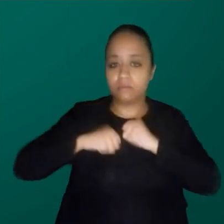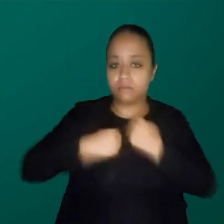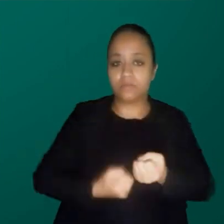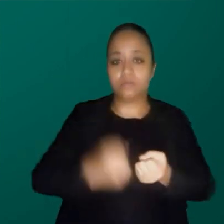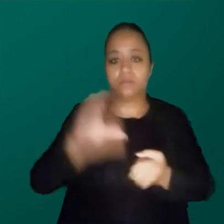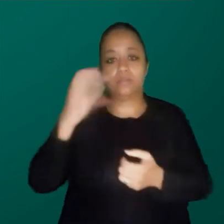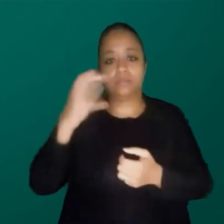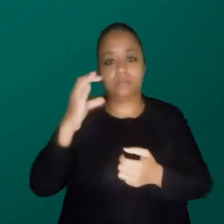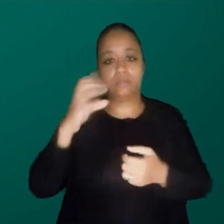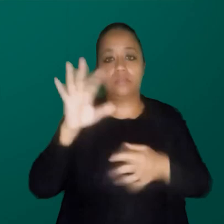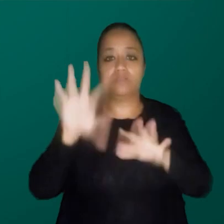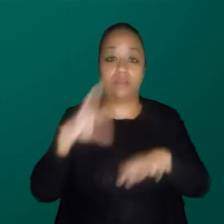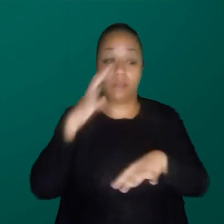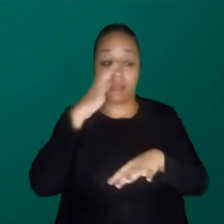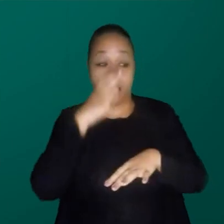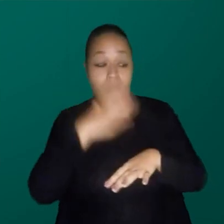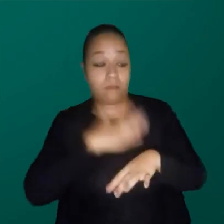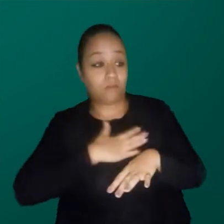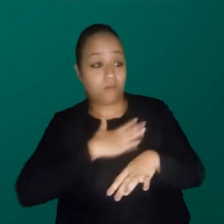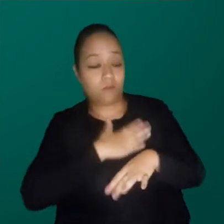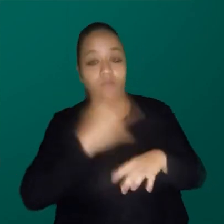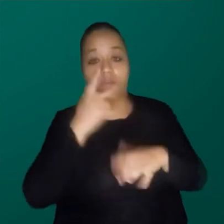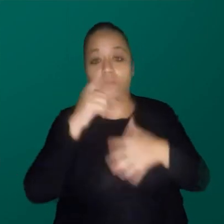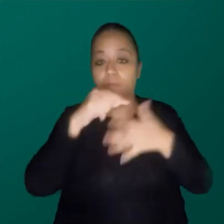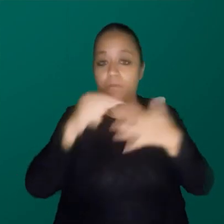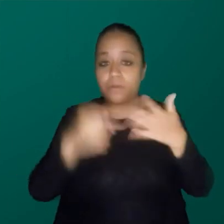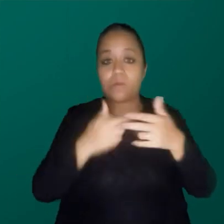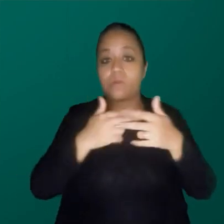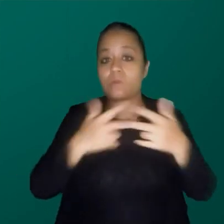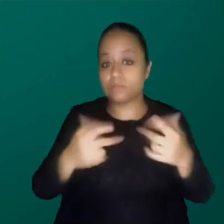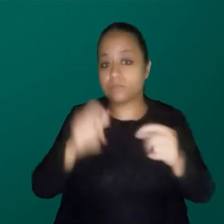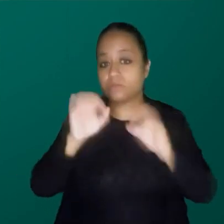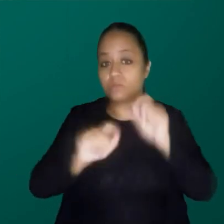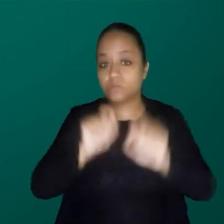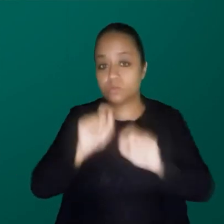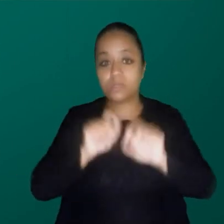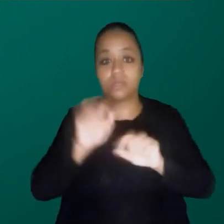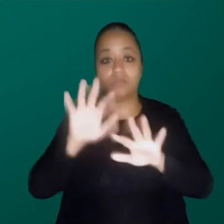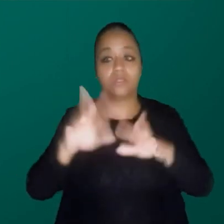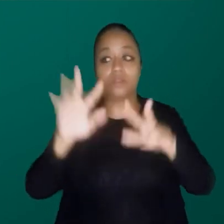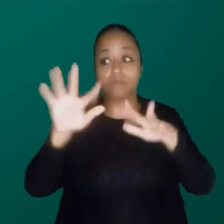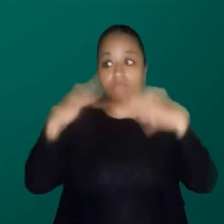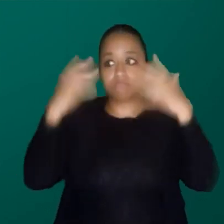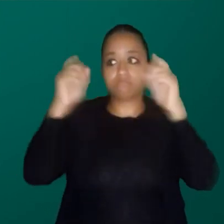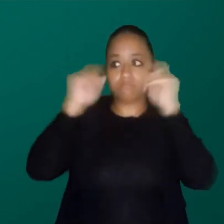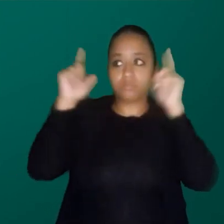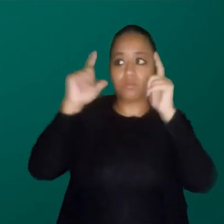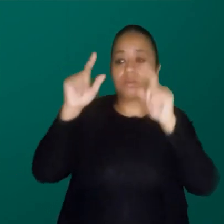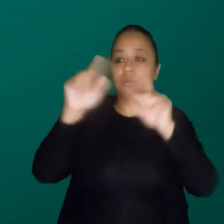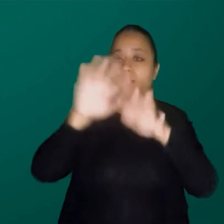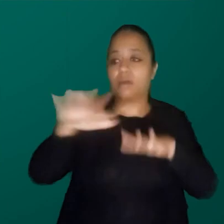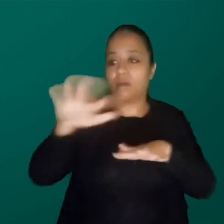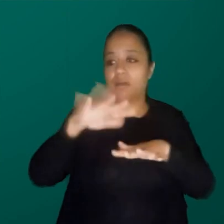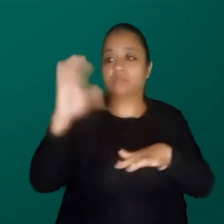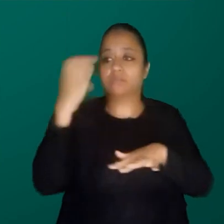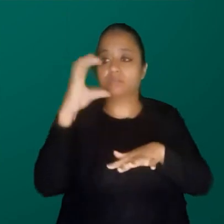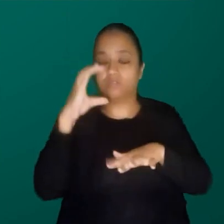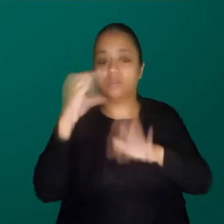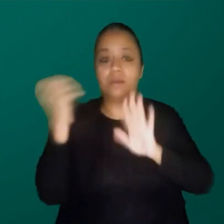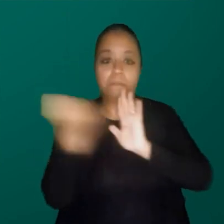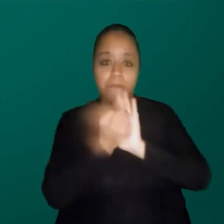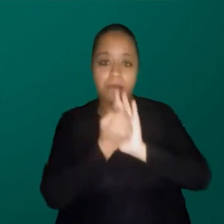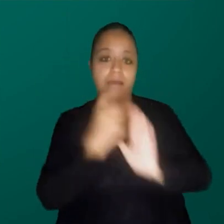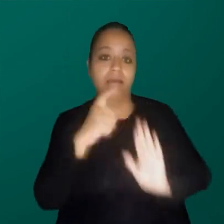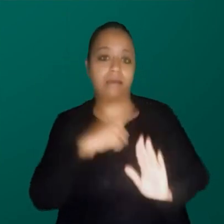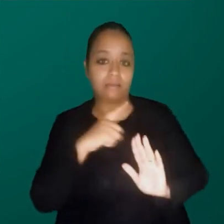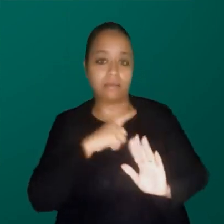sendo muito encantadora, porque ela vai falar dessas grandes questões que obviamente chamam a nossa atenção do ponto de vista científico, mas que está marcada nessa